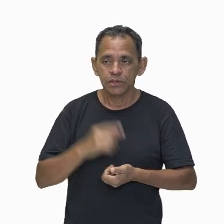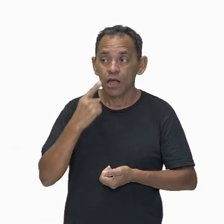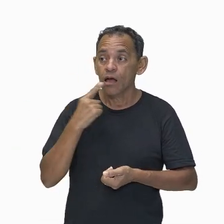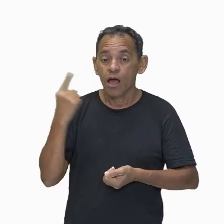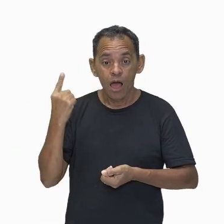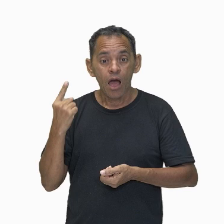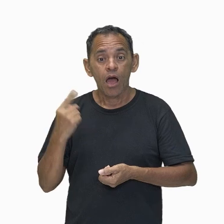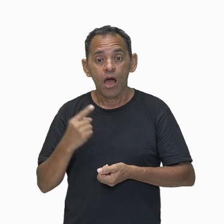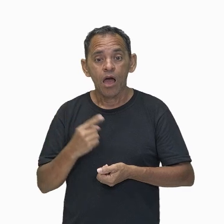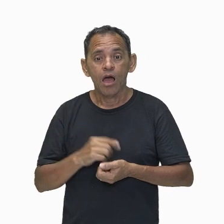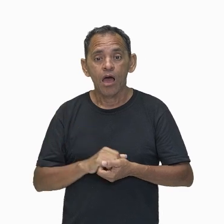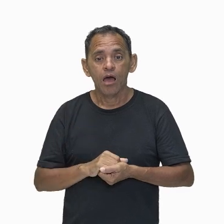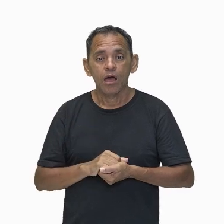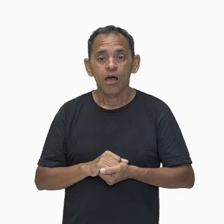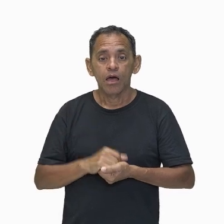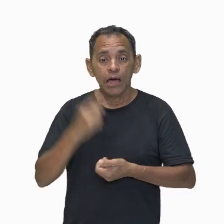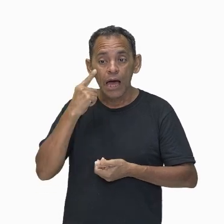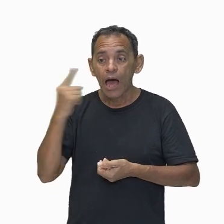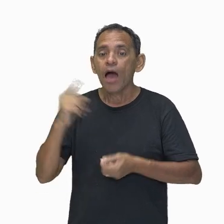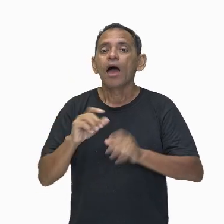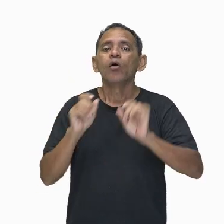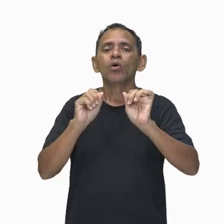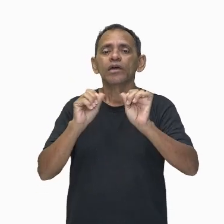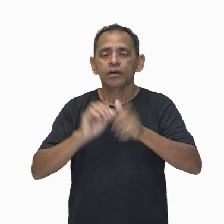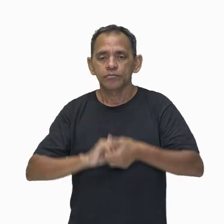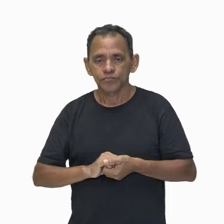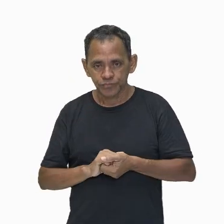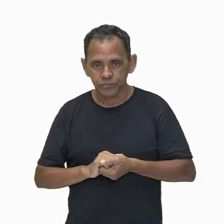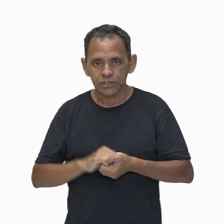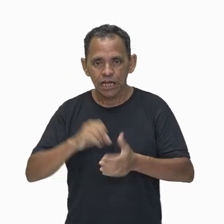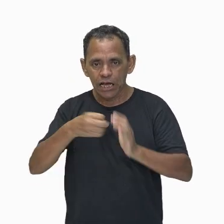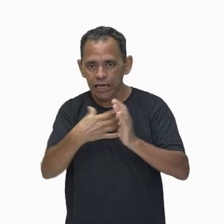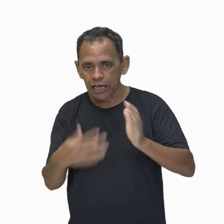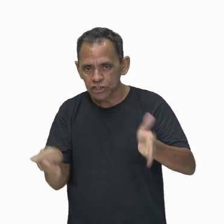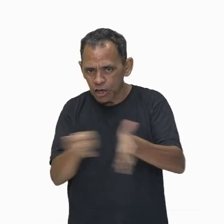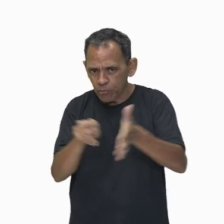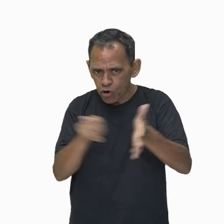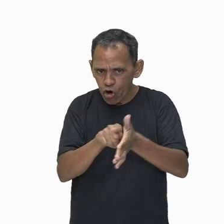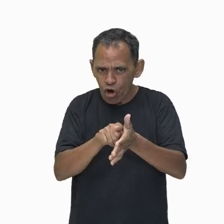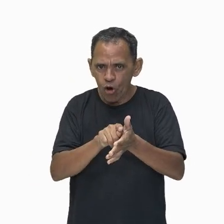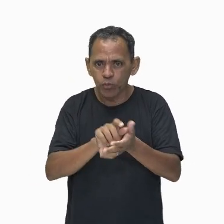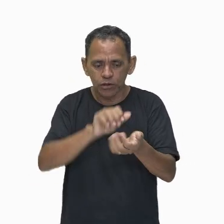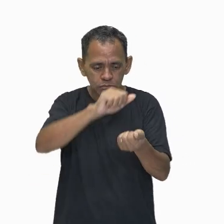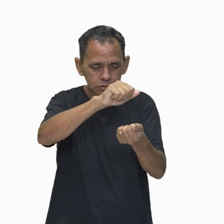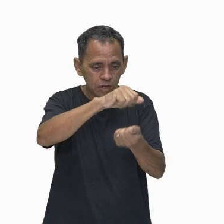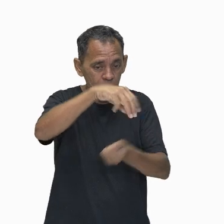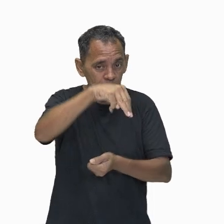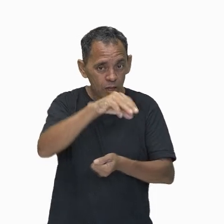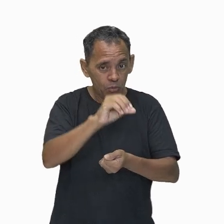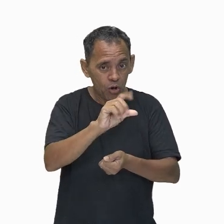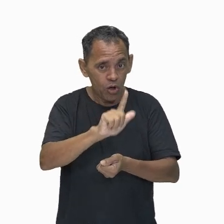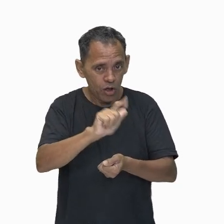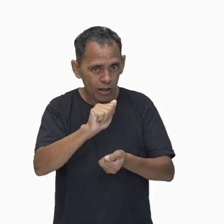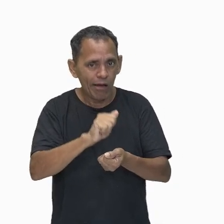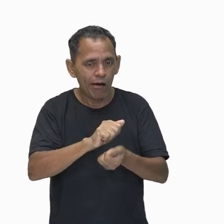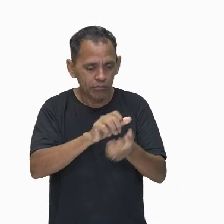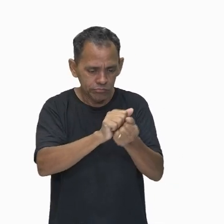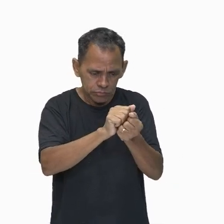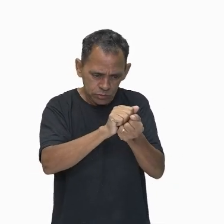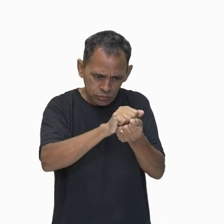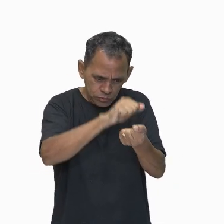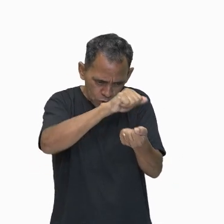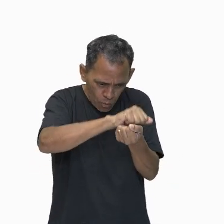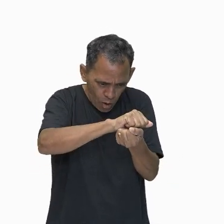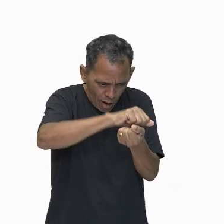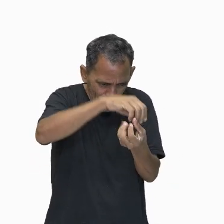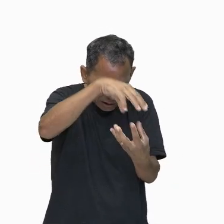associada à seguinte equação. Ka, que é a constante de deformação, é a constante elástica da mola.